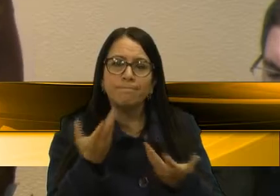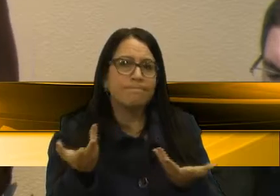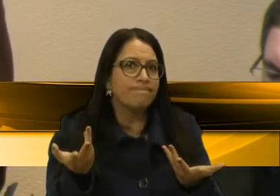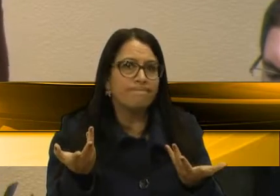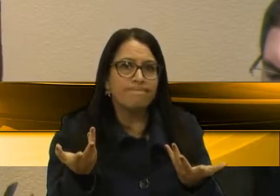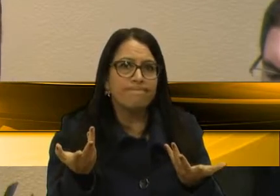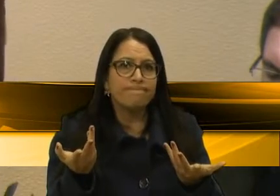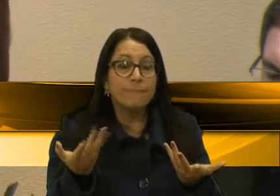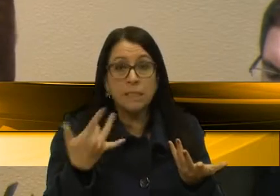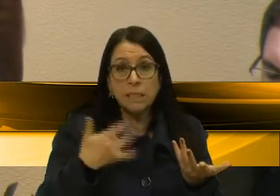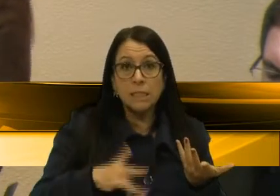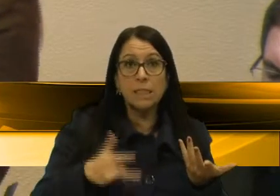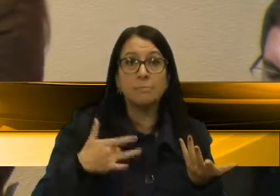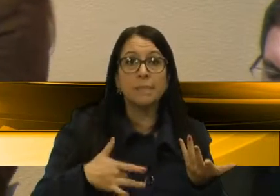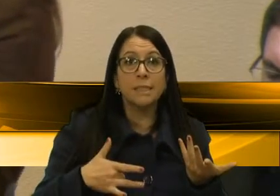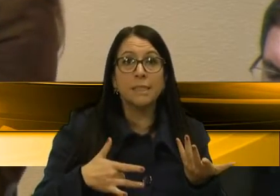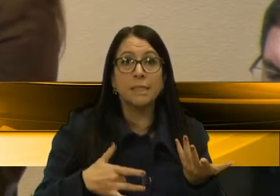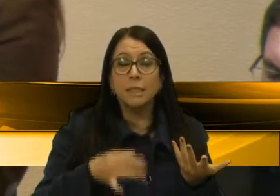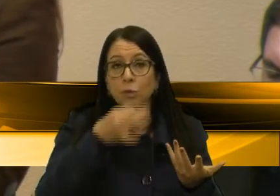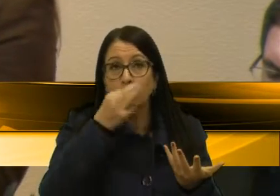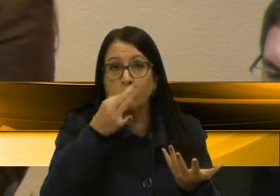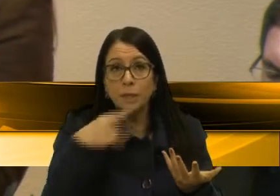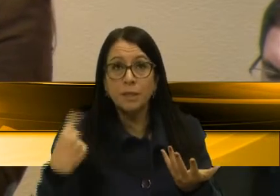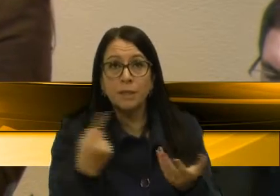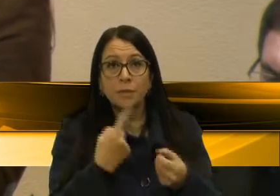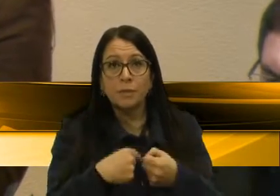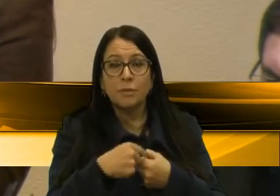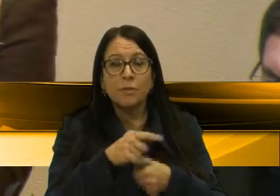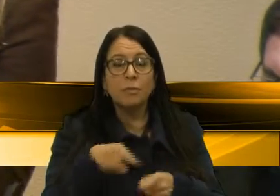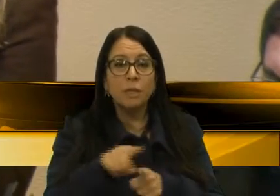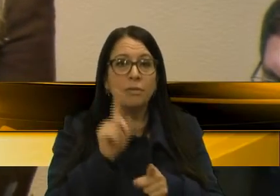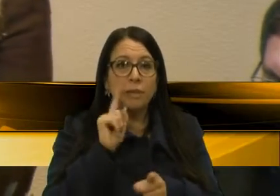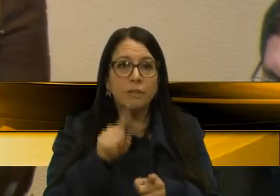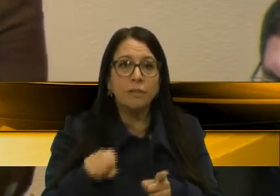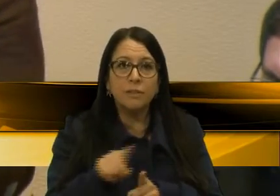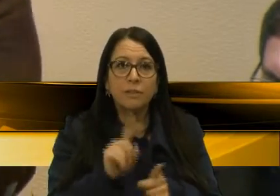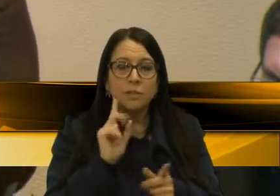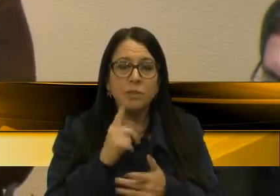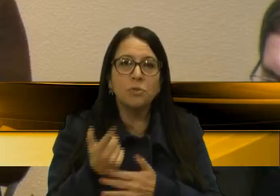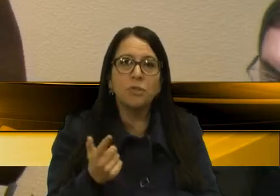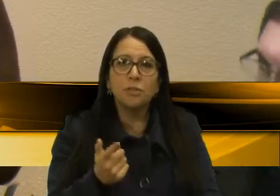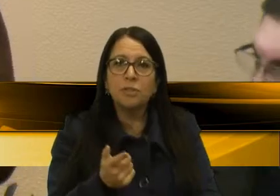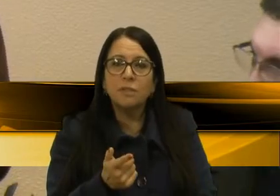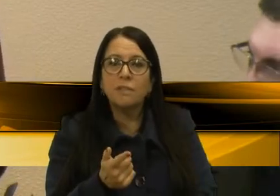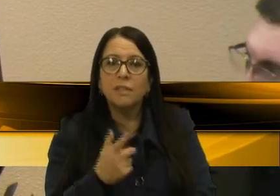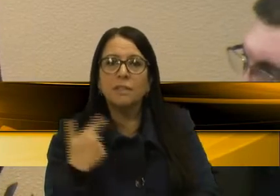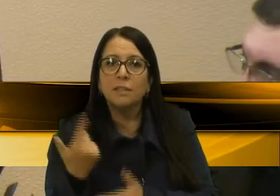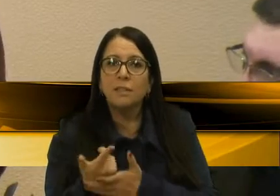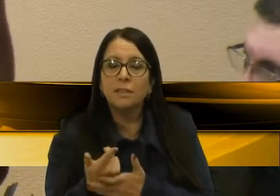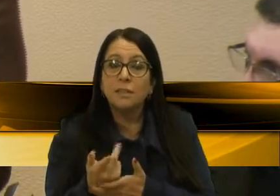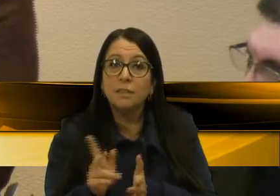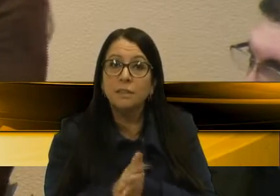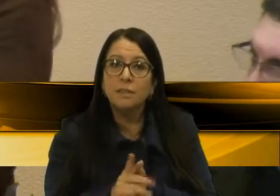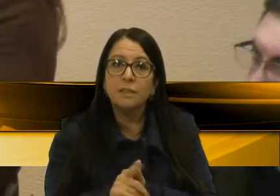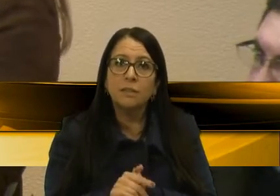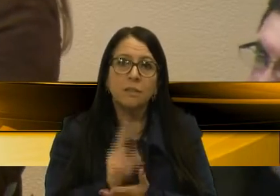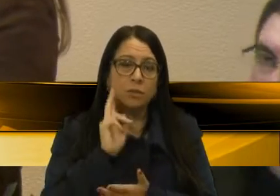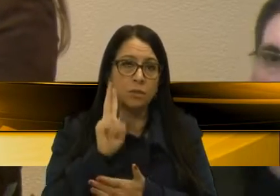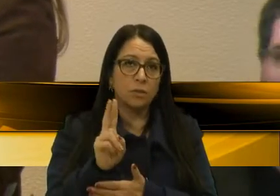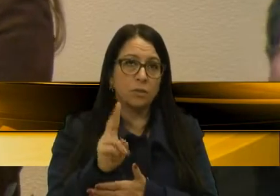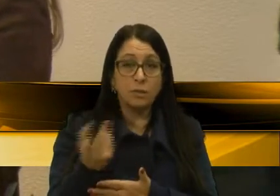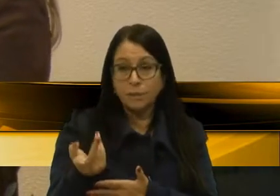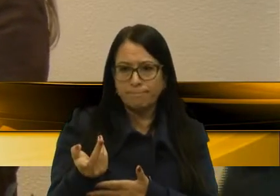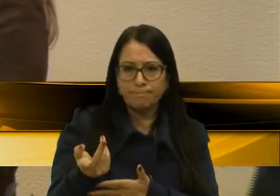lamentável a posição da nossa cidade. Para o grupo que nós pertencemos, fica